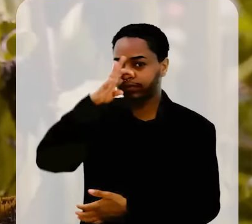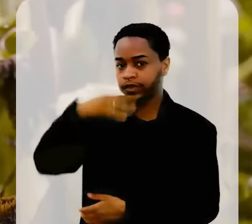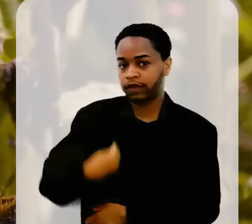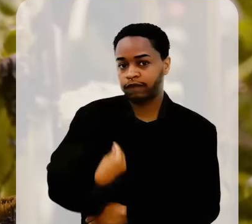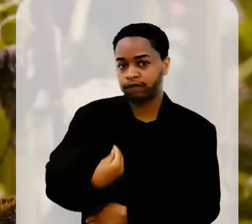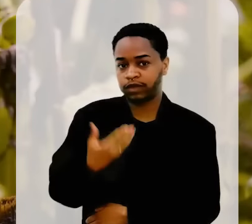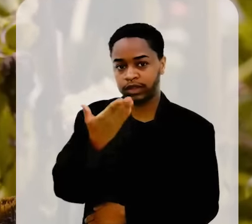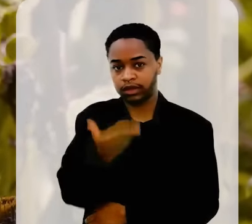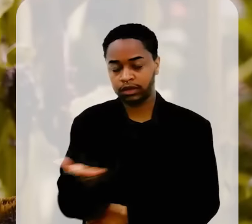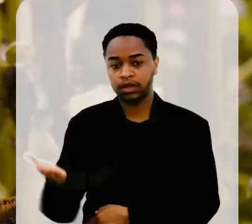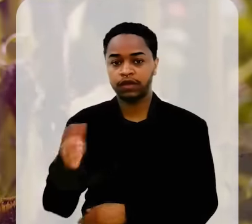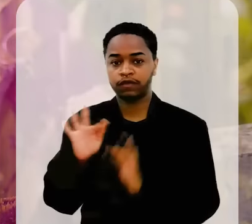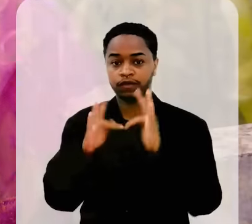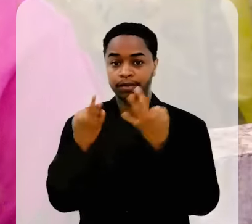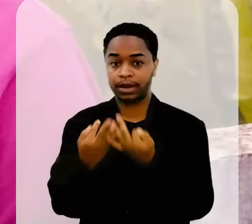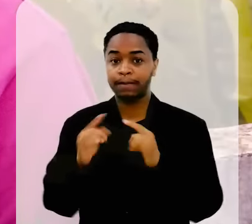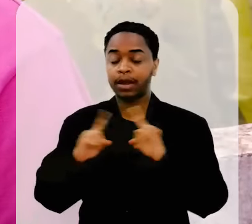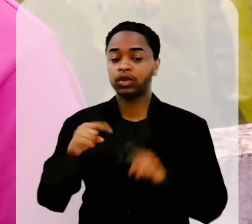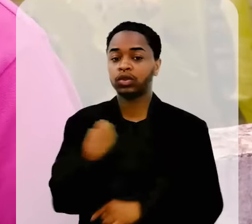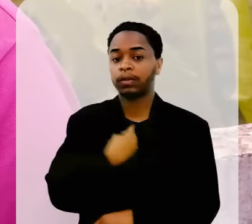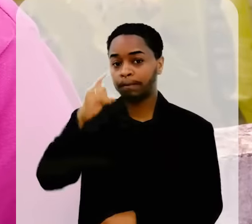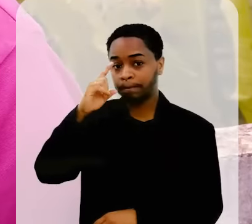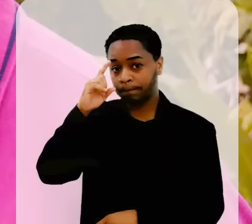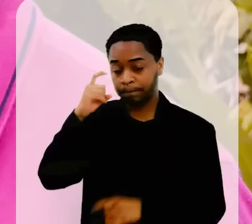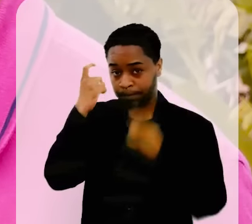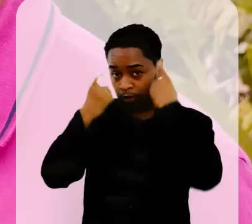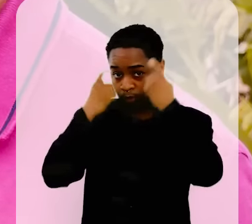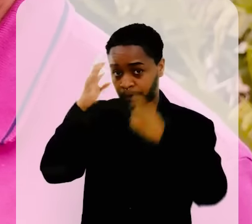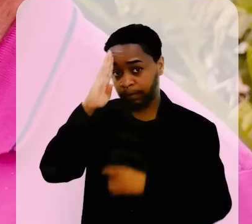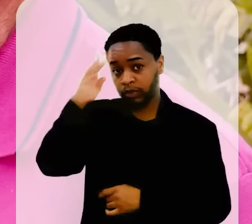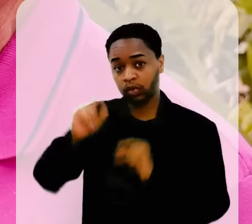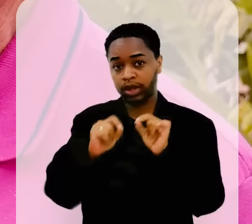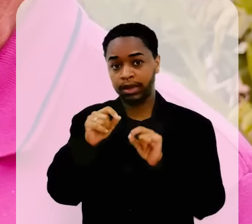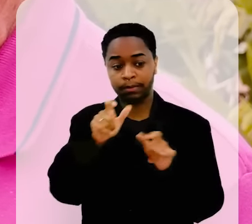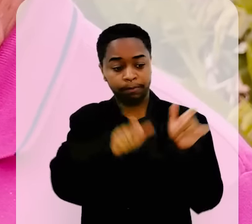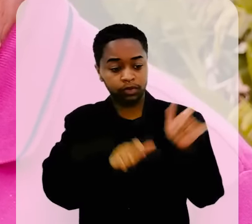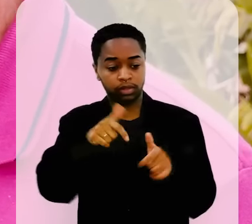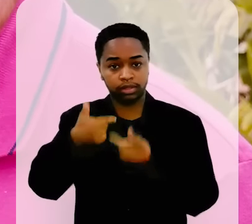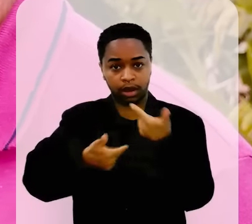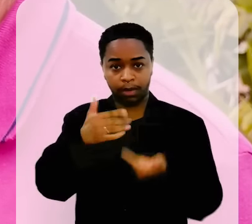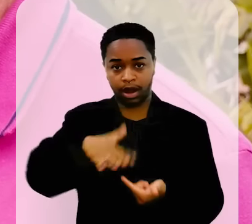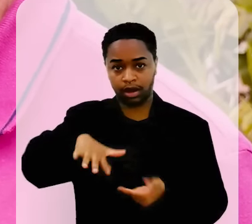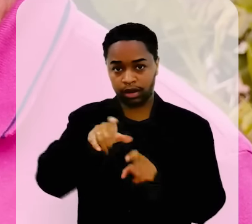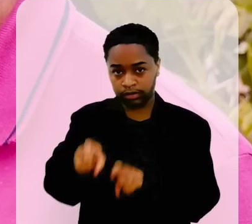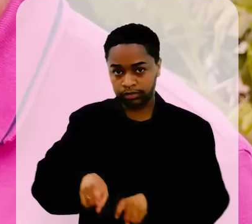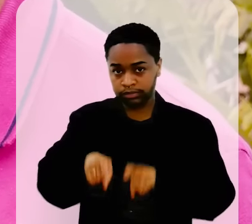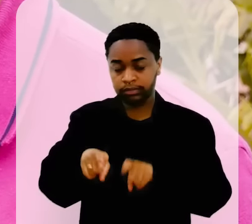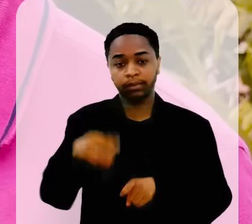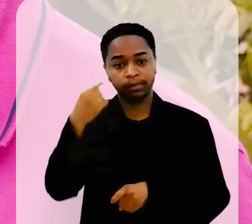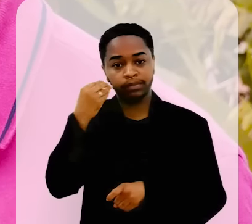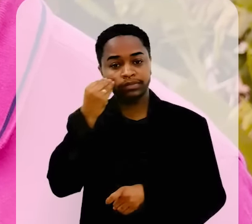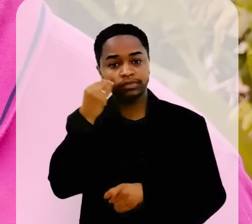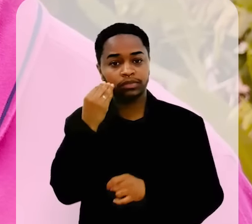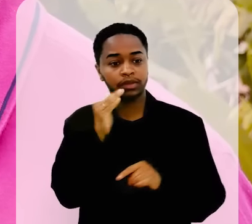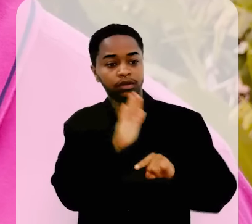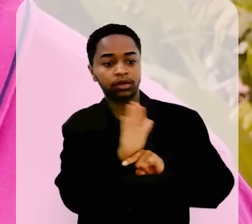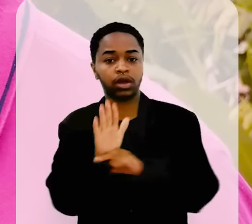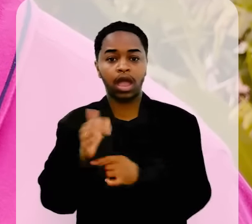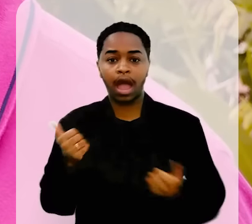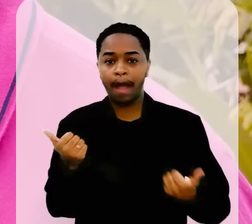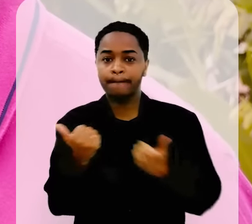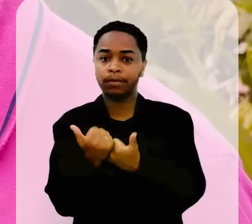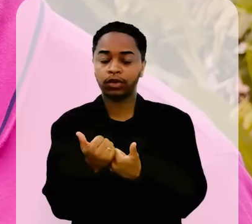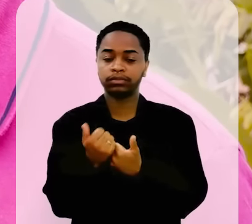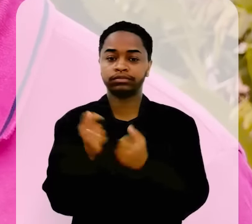condição de sobreviver. Então a nossa preocupação maior é com o trabalhador rural para que a gente possa, na verdade, dar